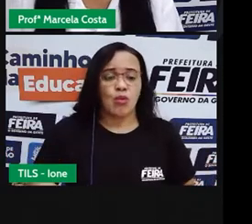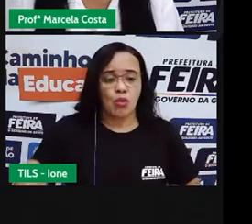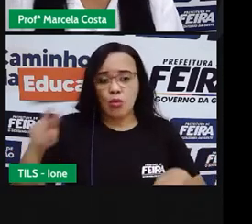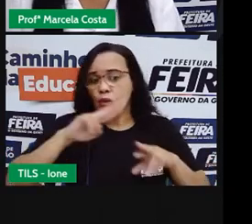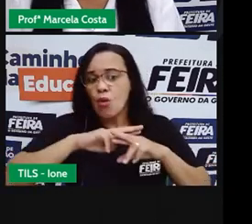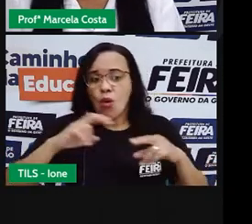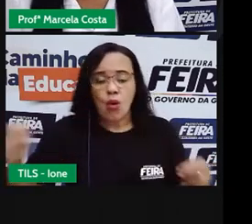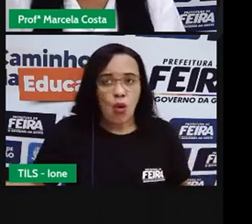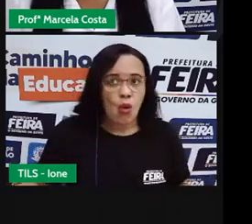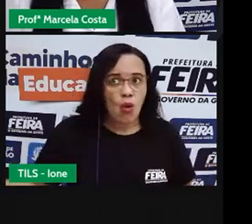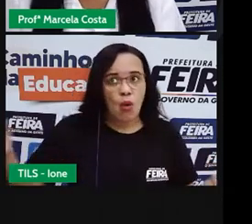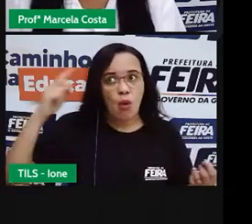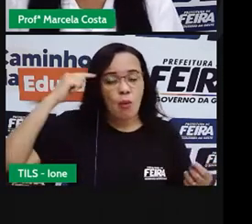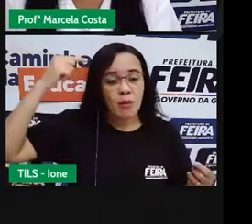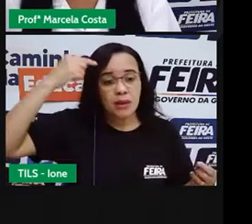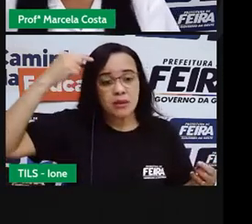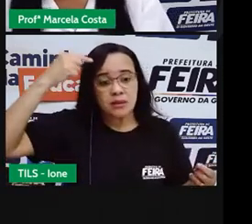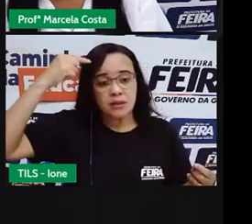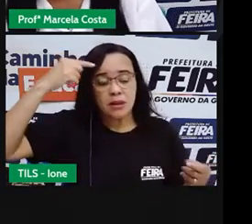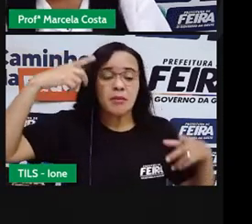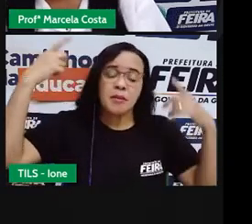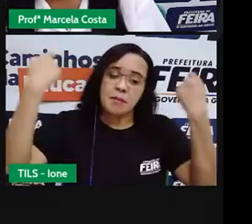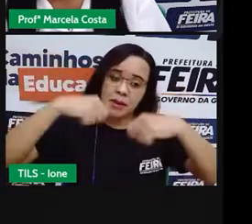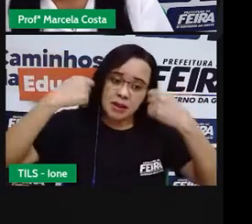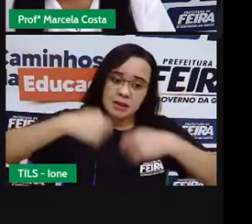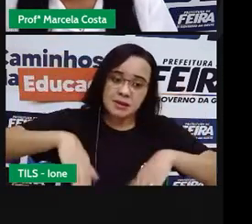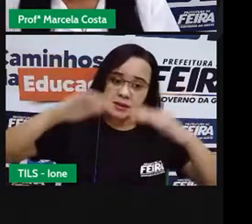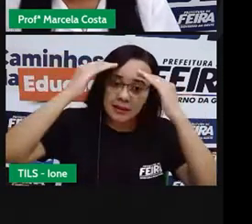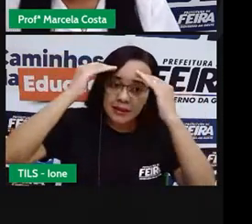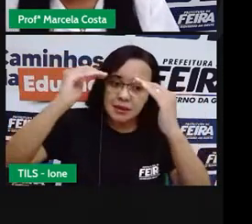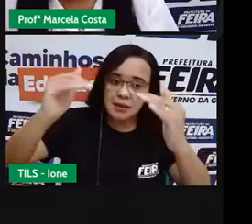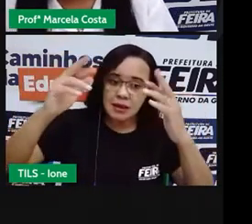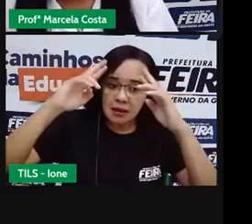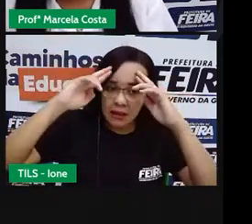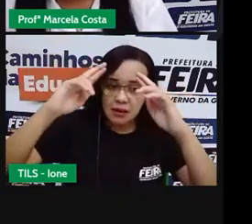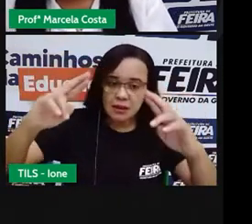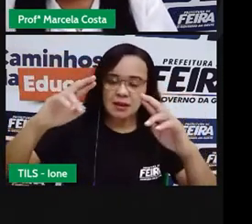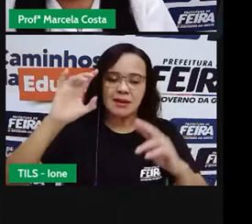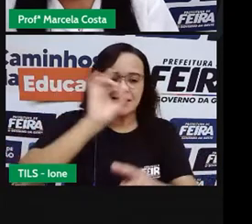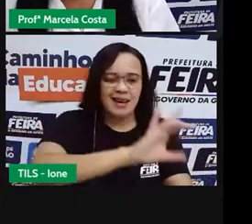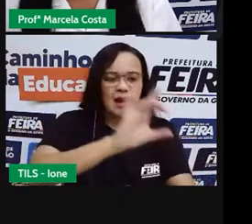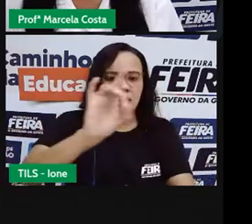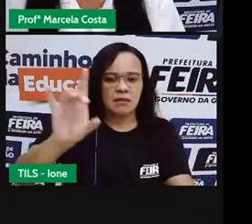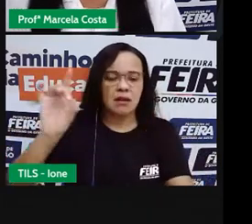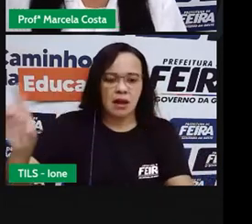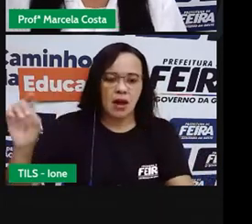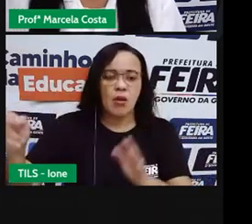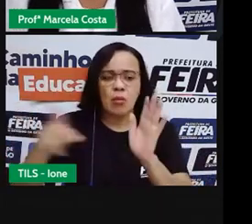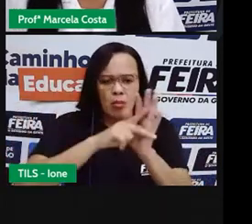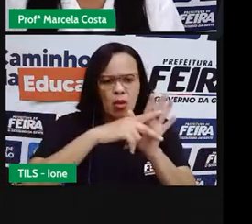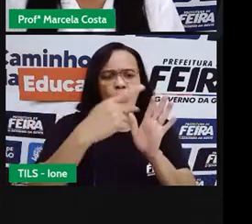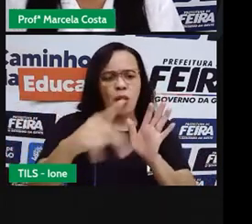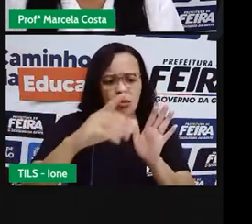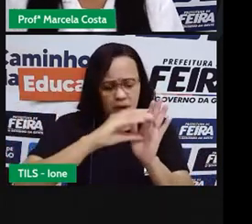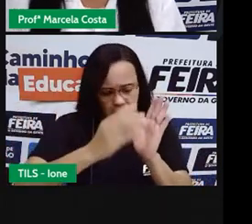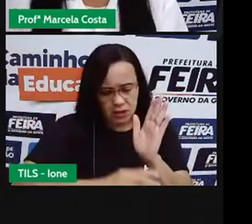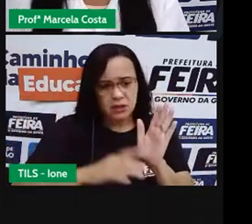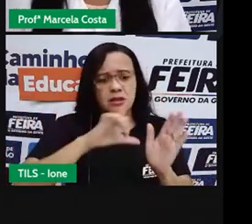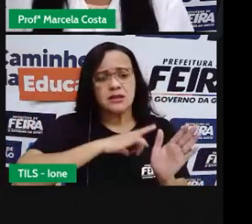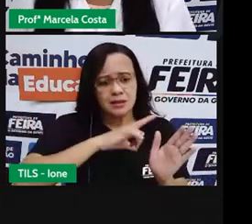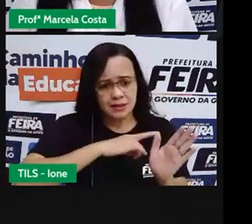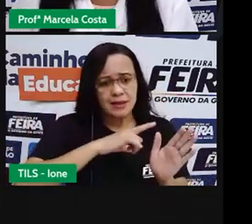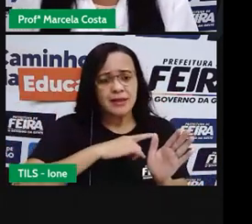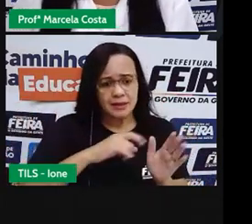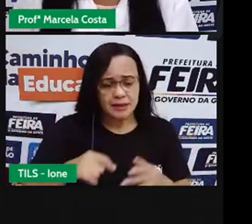precisam Ser respeitadas É como diz Lá no poema Cada um na sua Né Cada um na sua